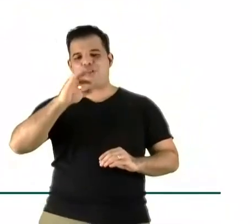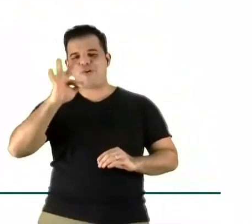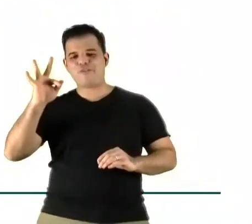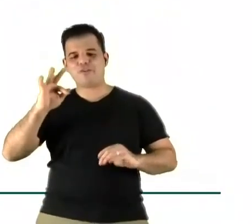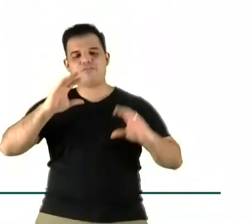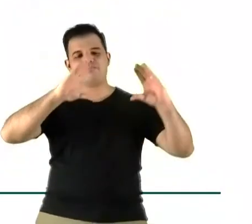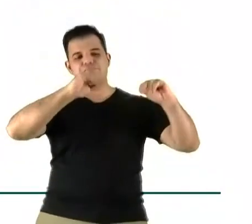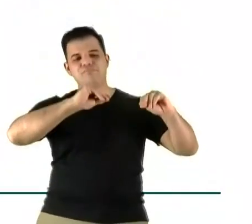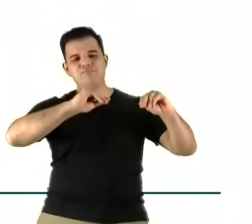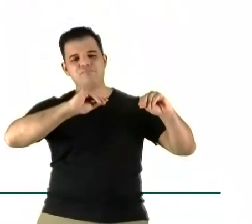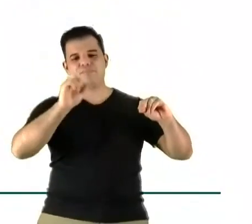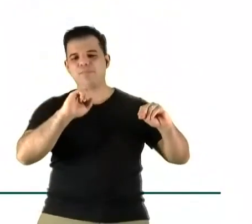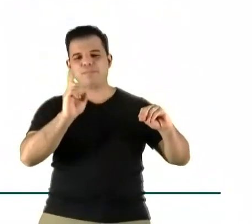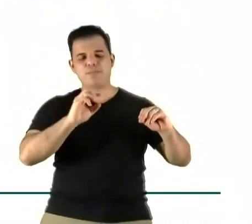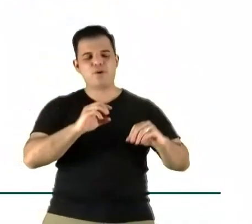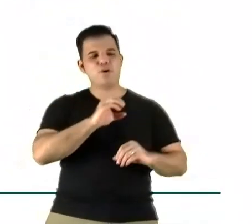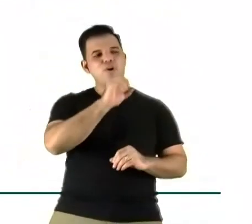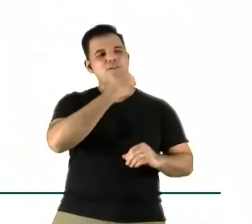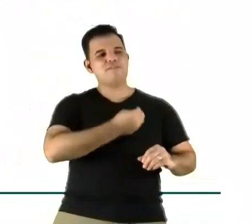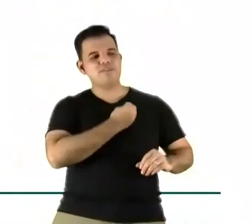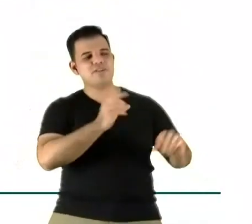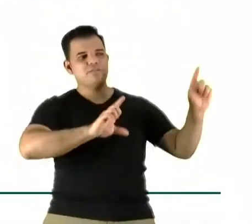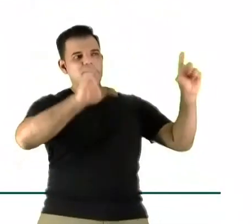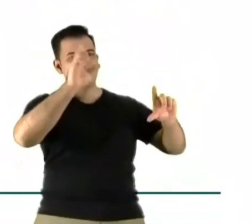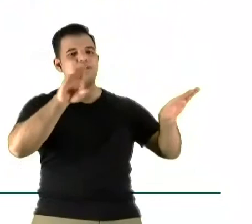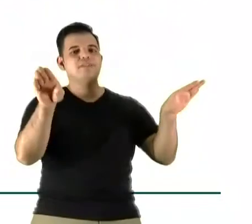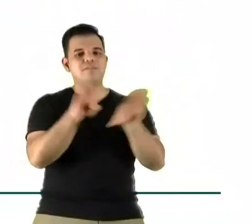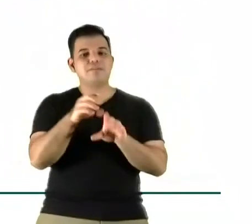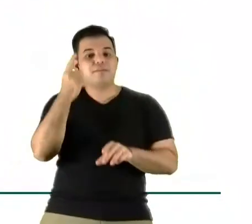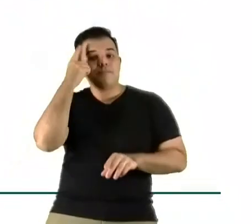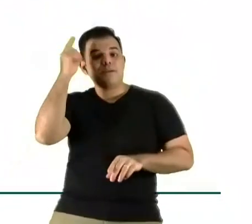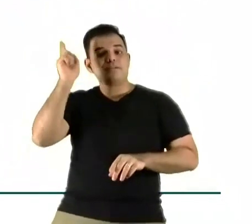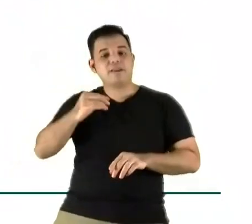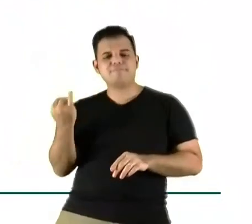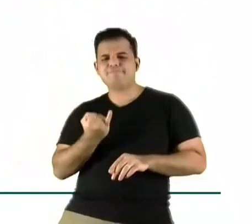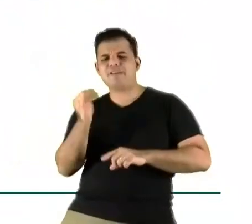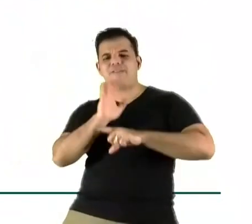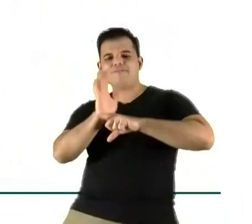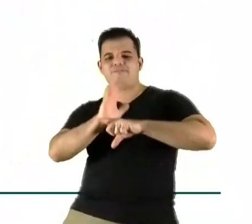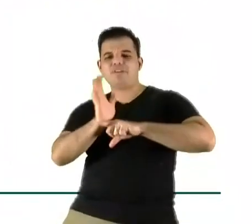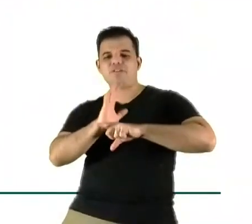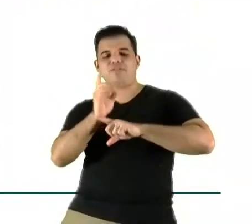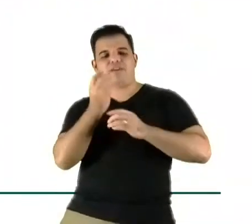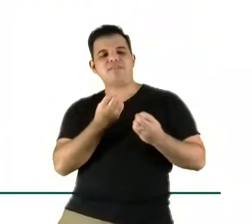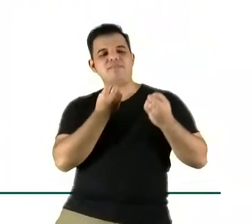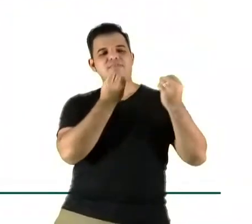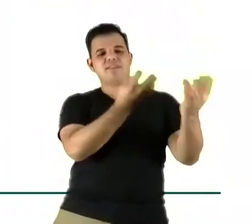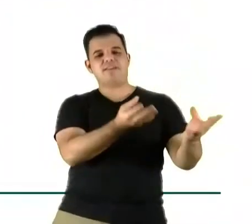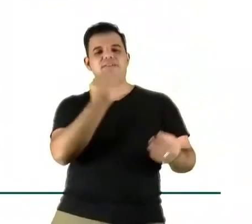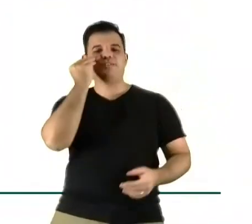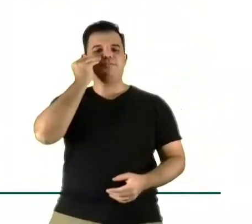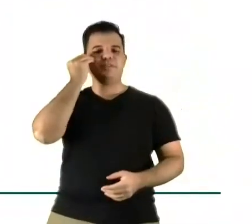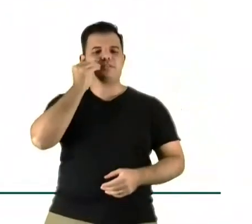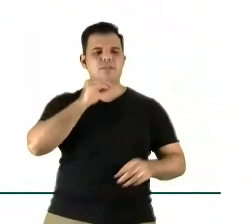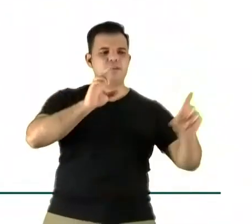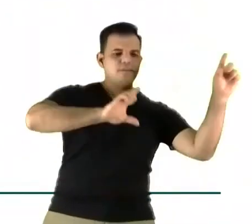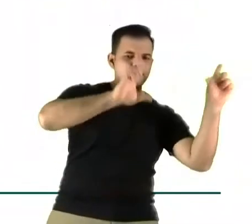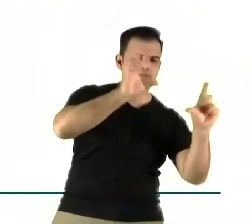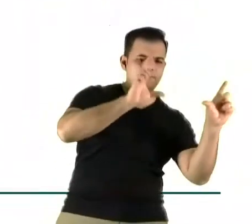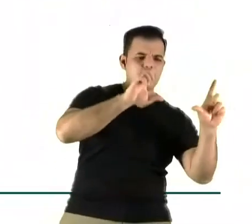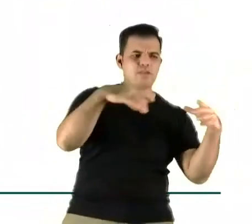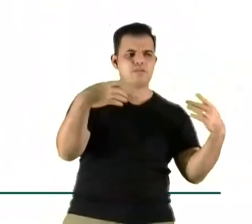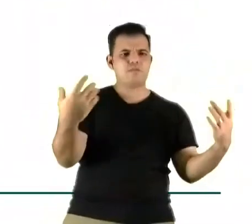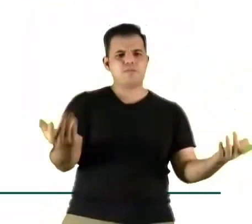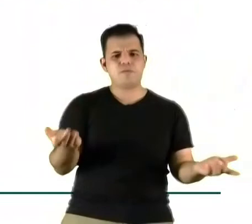ser... Vamos pensar on e off. E vamos pensar no vídeo, que no fundo é o que entrega a experiência, né? Se ele é consumido na TV, se ele é